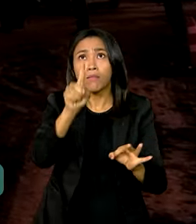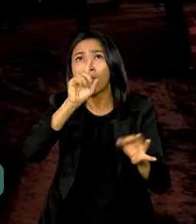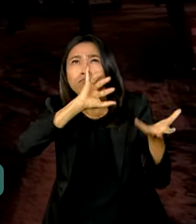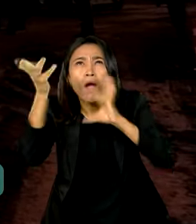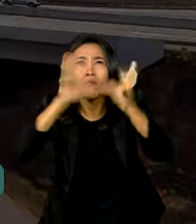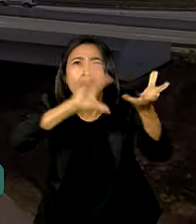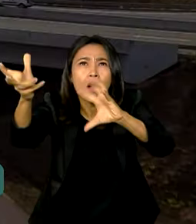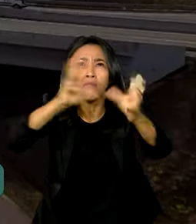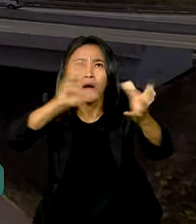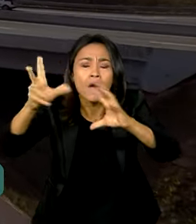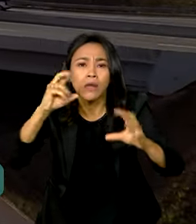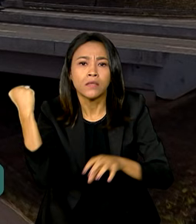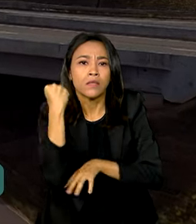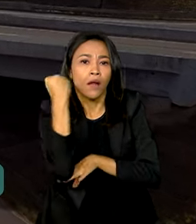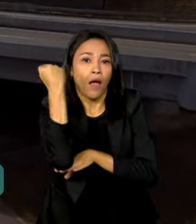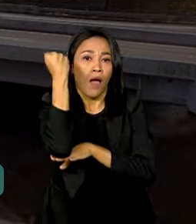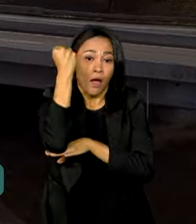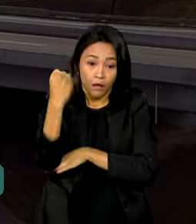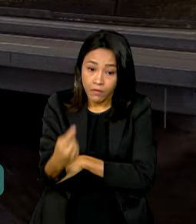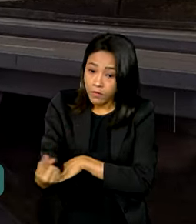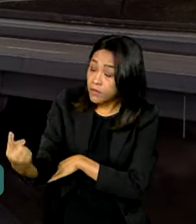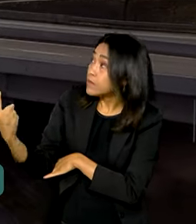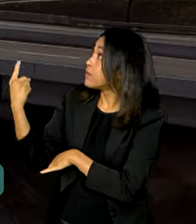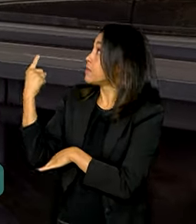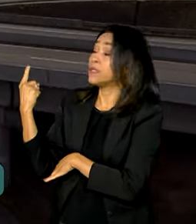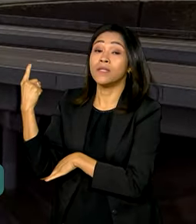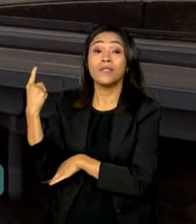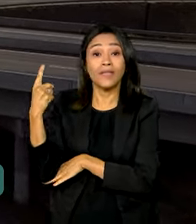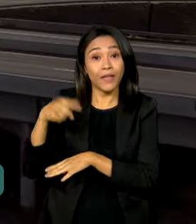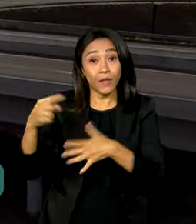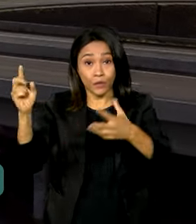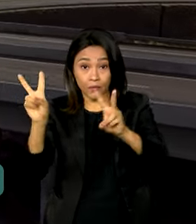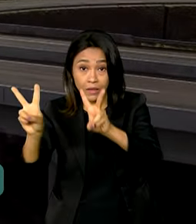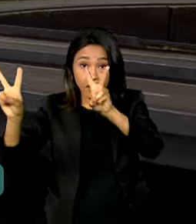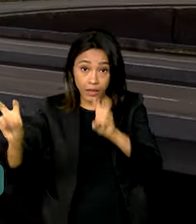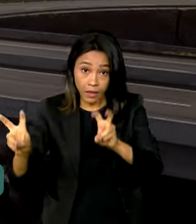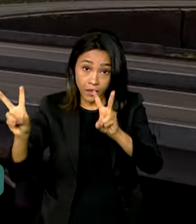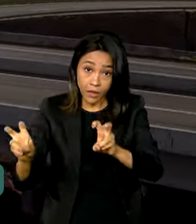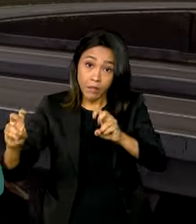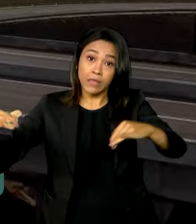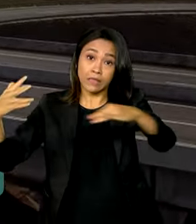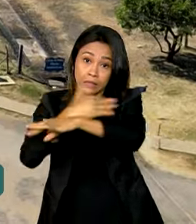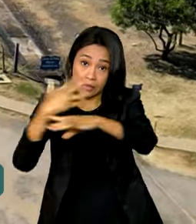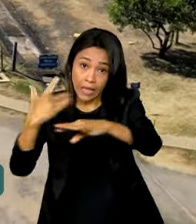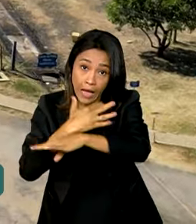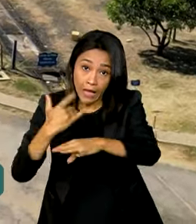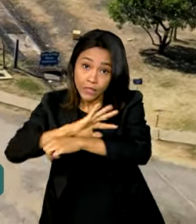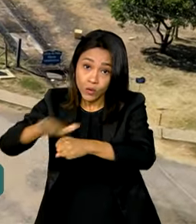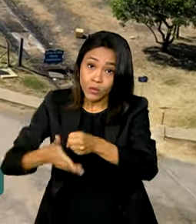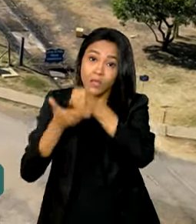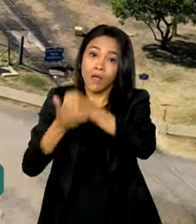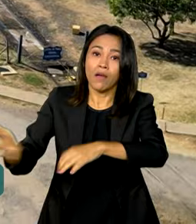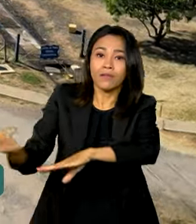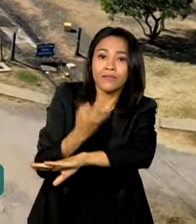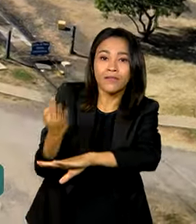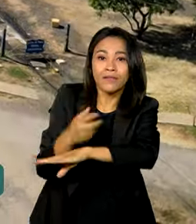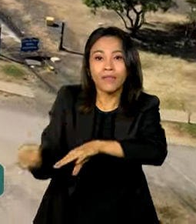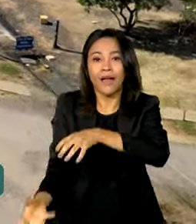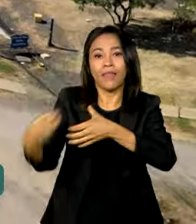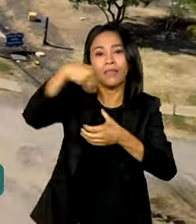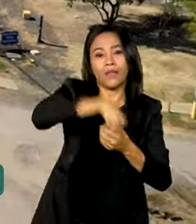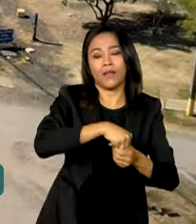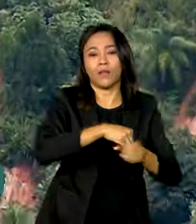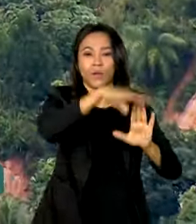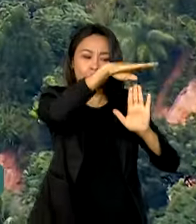climáticos extremos e o eixo Cidades Sustentáveis e Resilientes do novo PAC, que